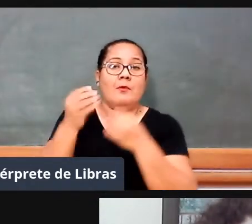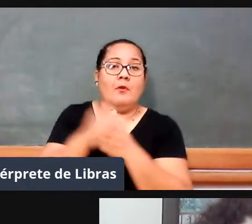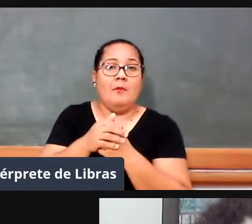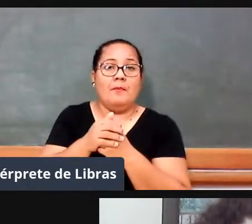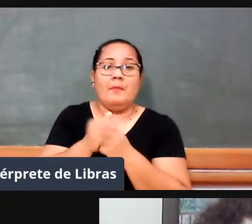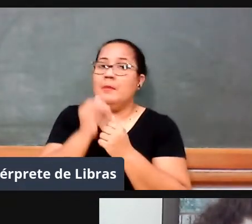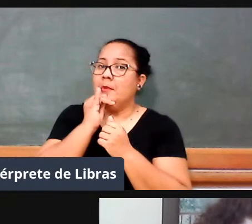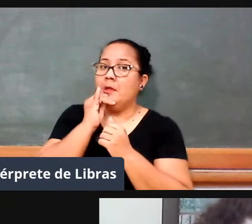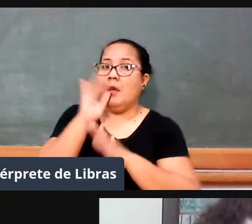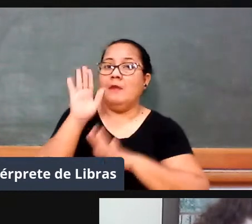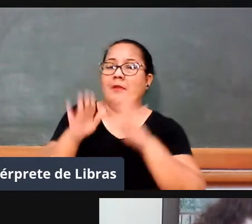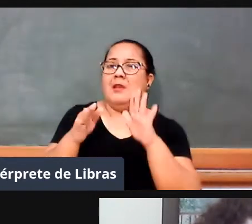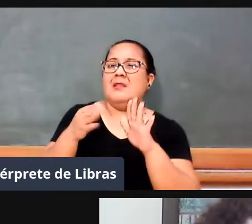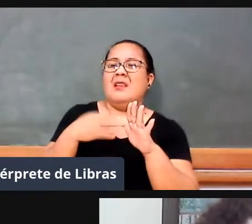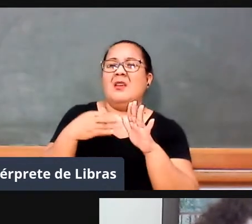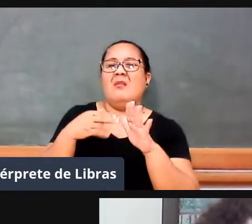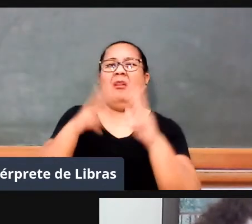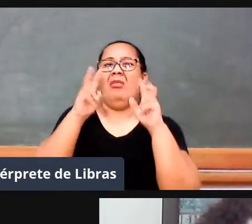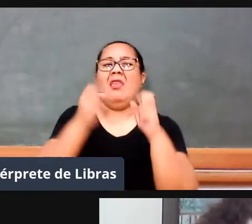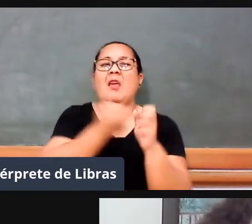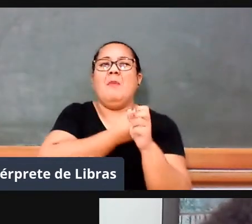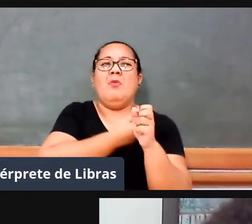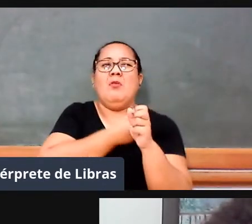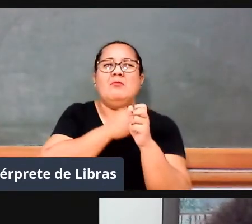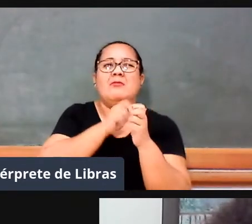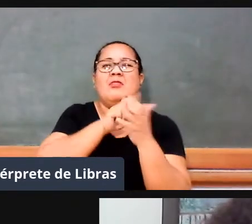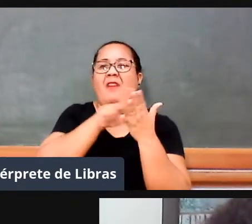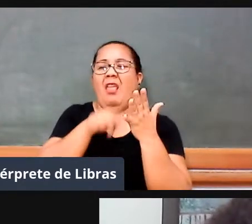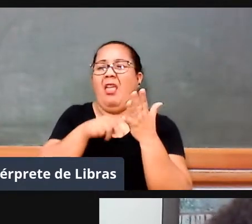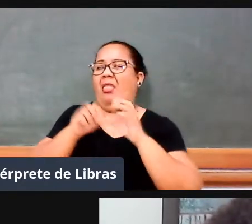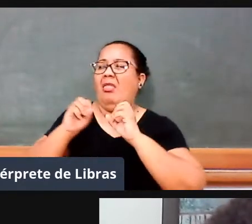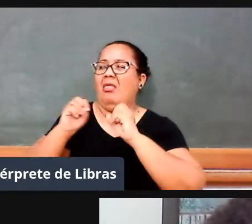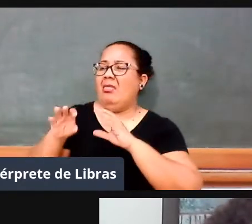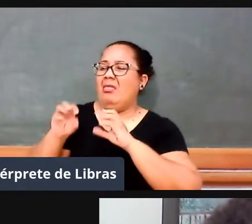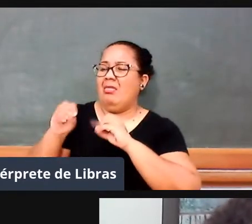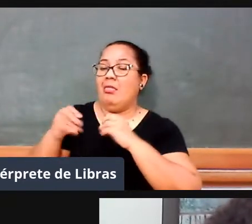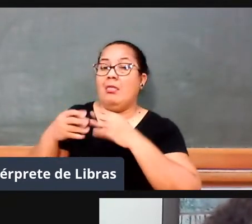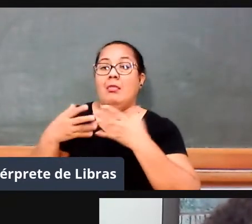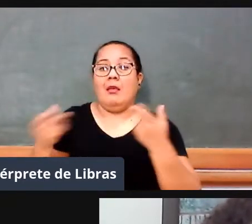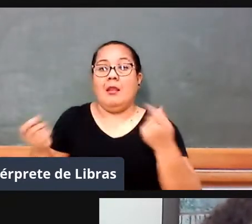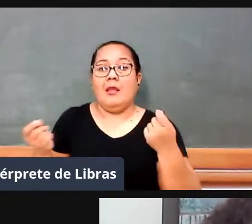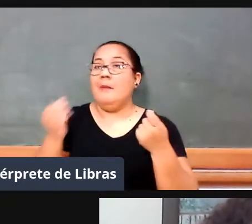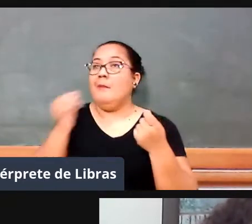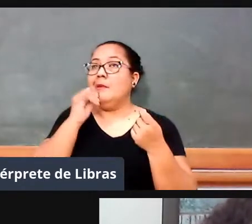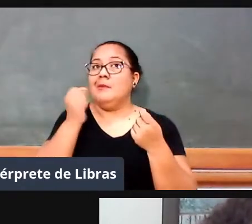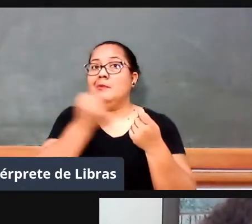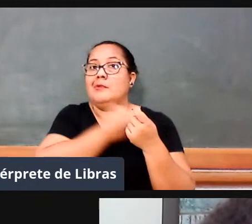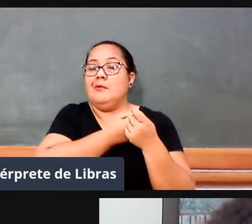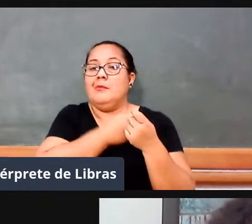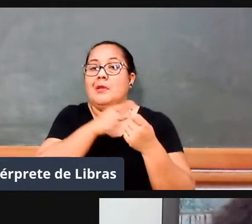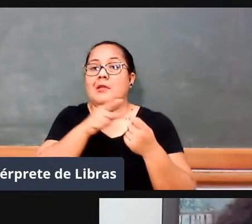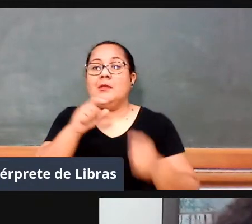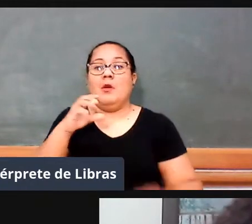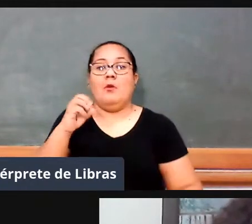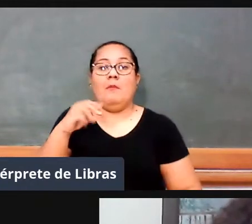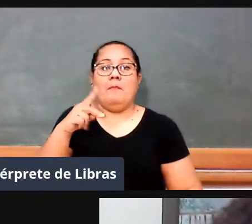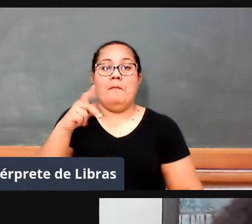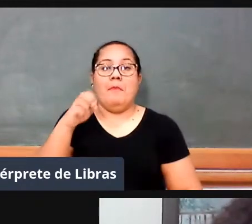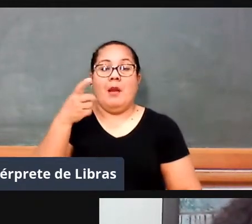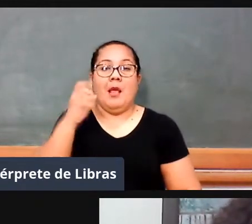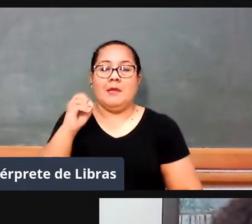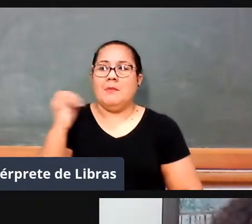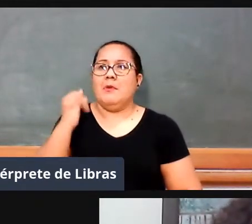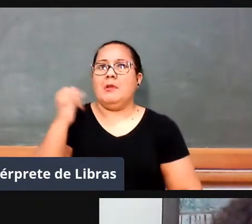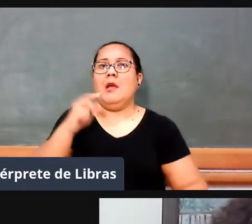para os alunos, por exemplo, e dizer para eles, olha, o tratamento, utilizando números complexos, é fundamental para a gente entender eletricidade,